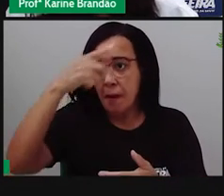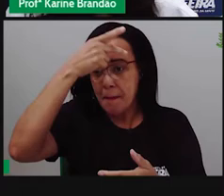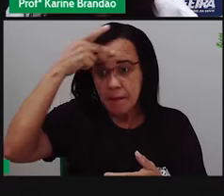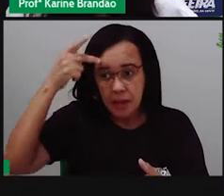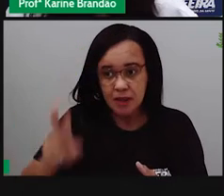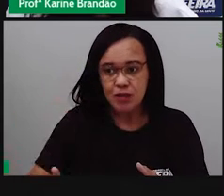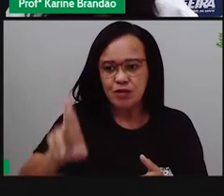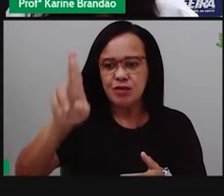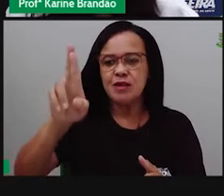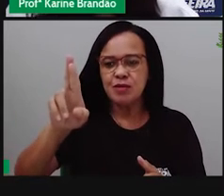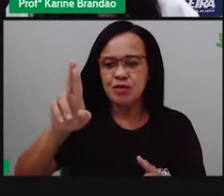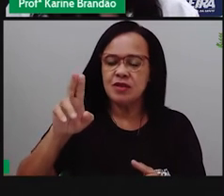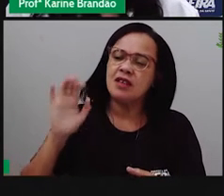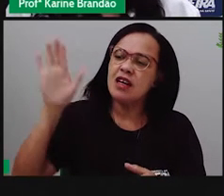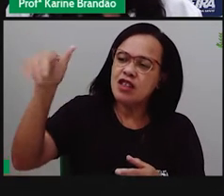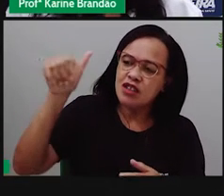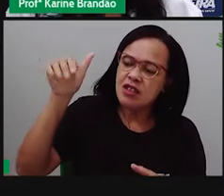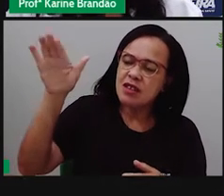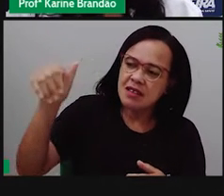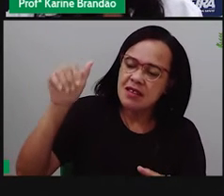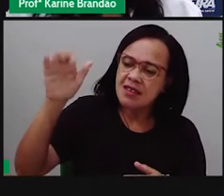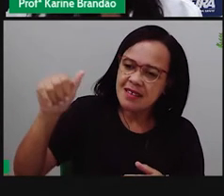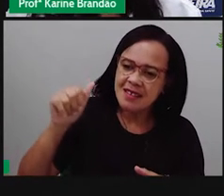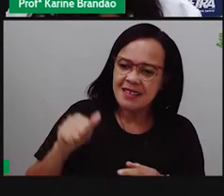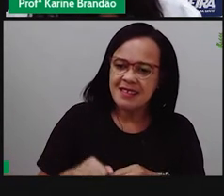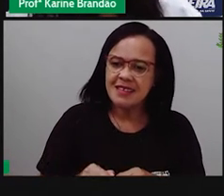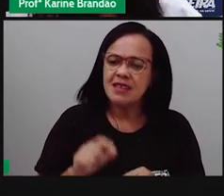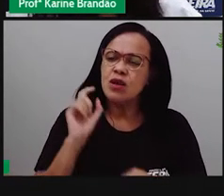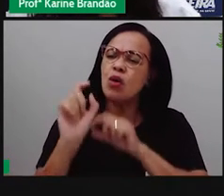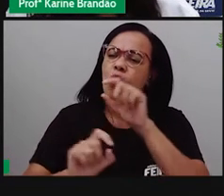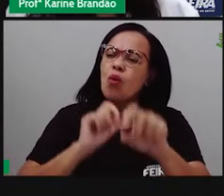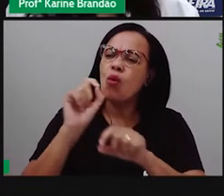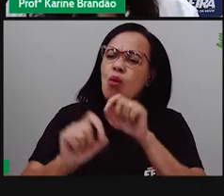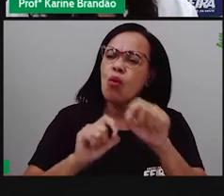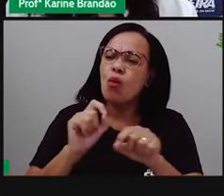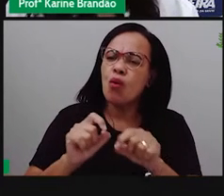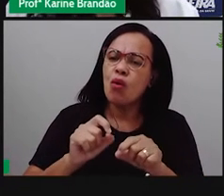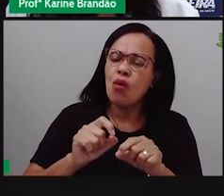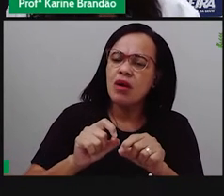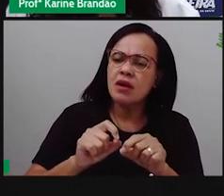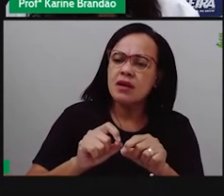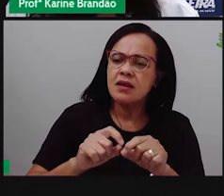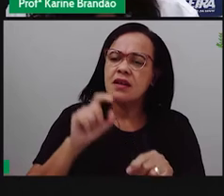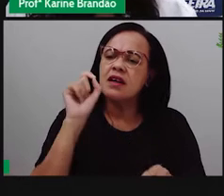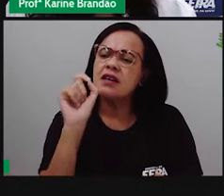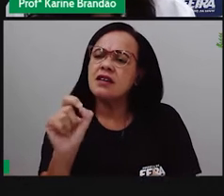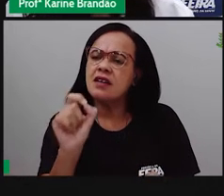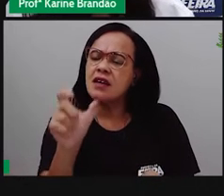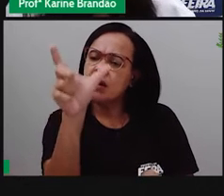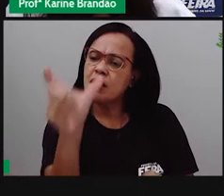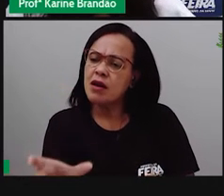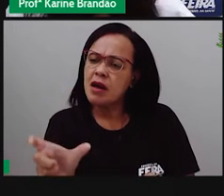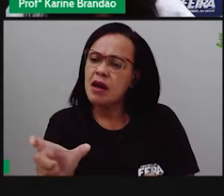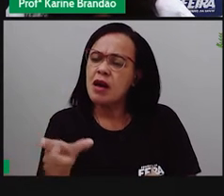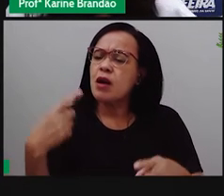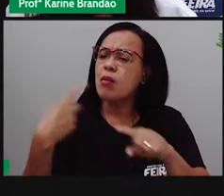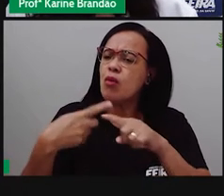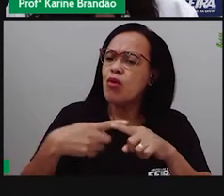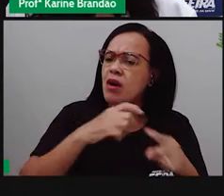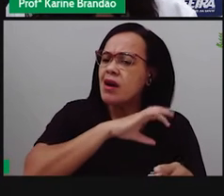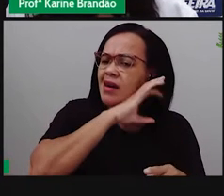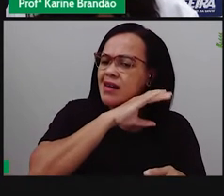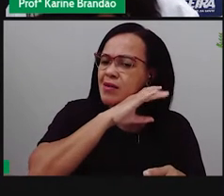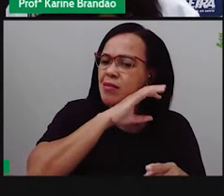Darwin, Darwin. E aí, quem é esse Darwin? Por que essa diversidade toda desses animais, né?